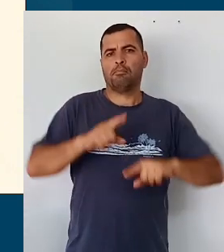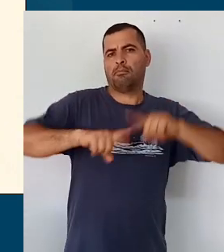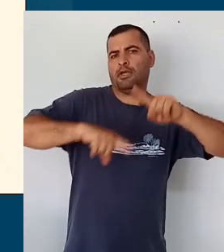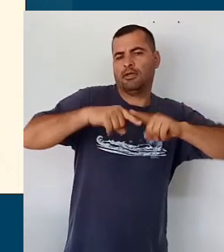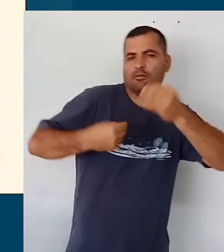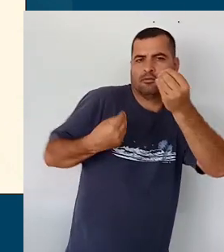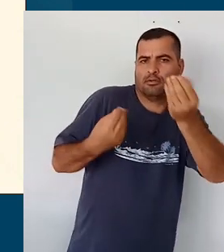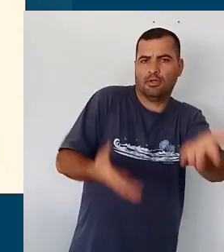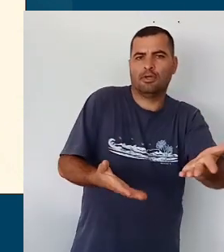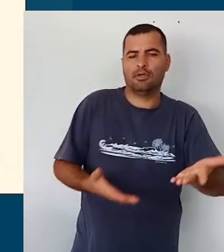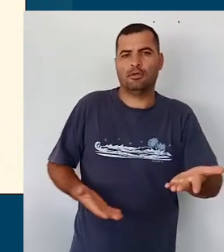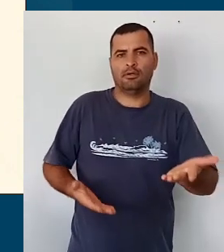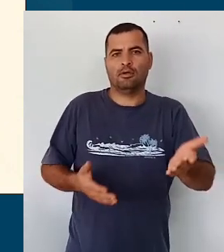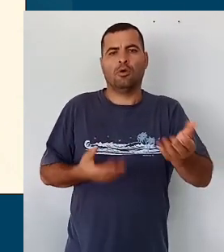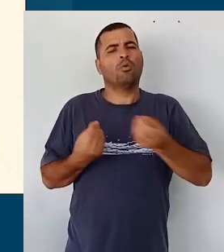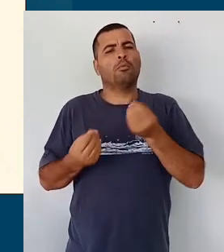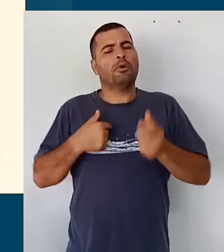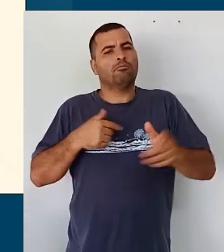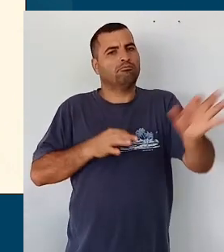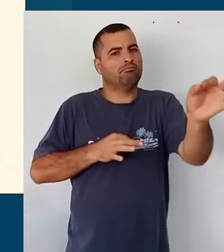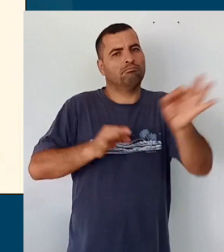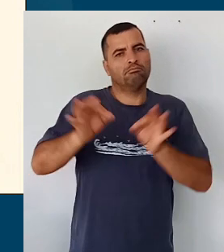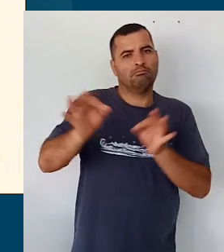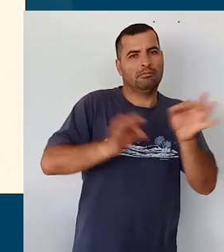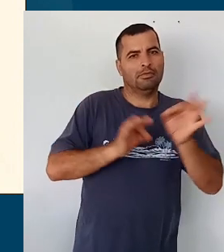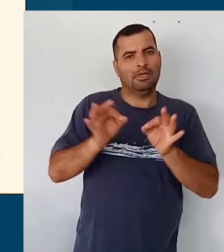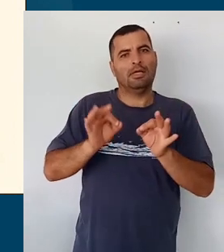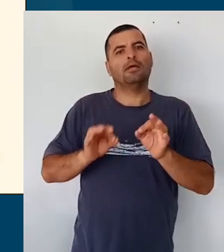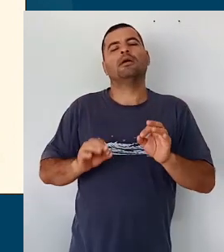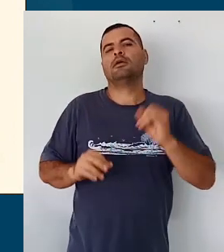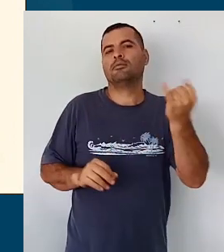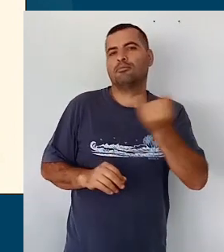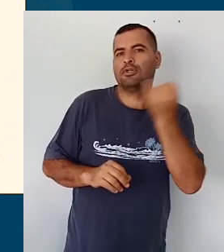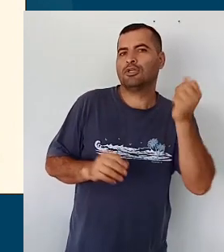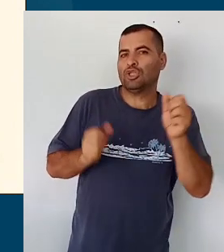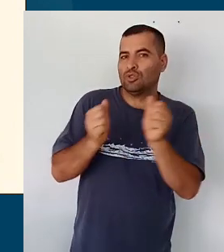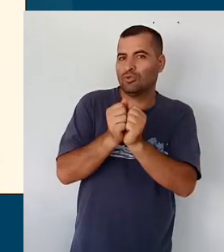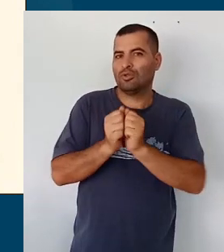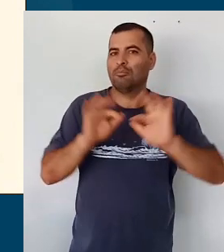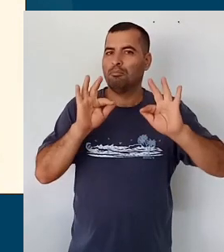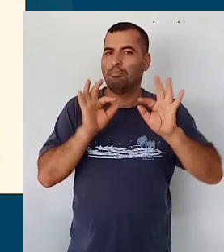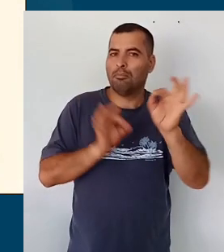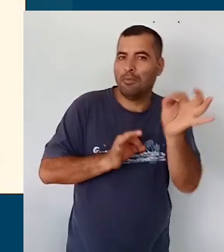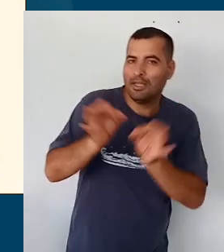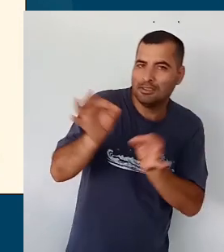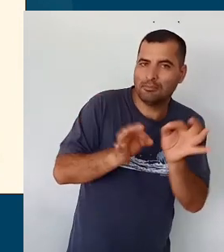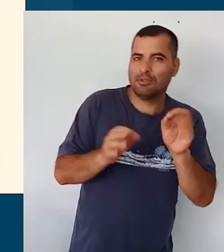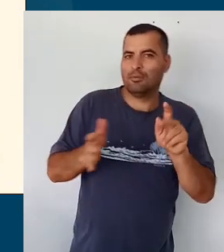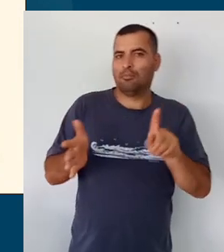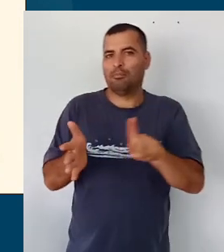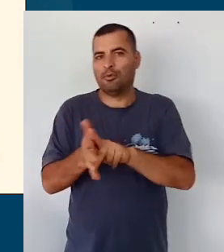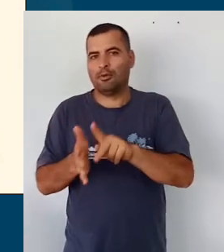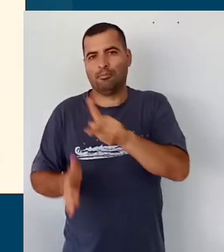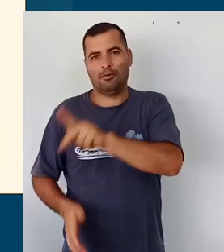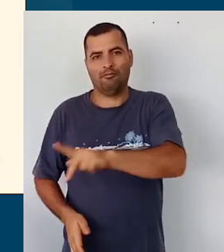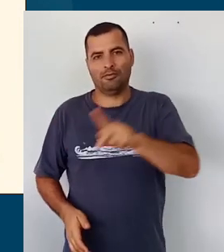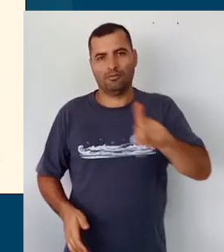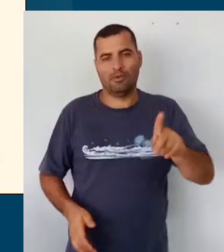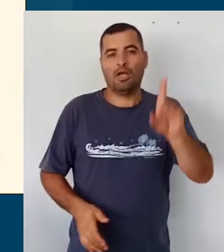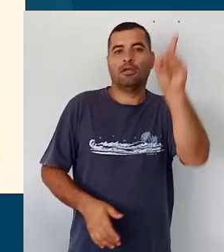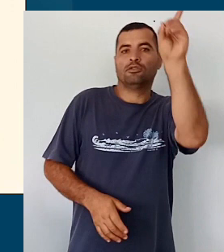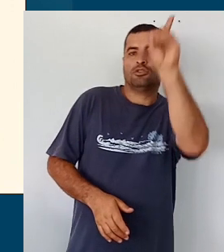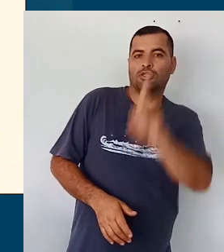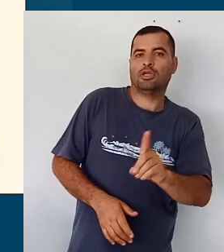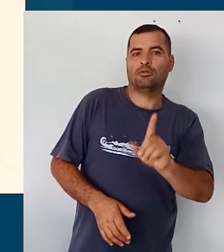materiais. Então, como eu organizo isso, faz parte também do planejamento do professor. E ter os direitos de